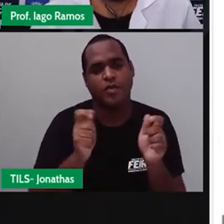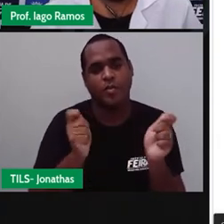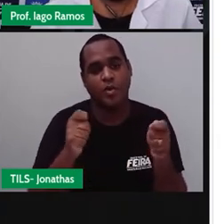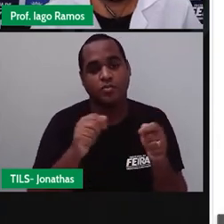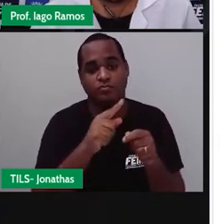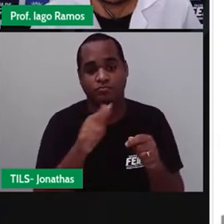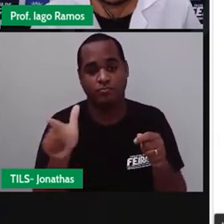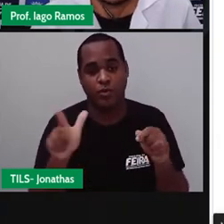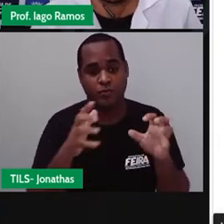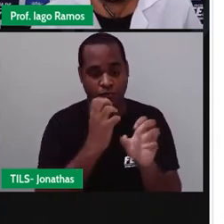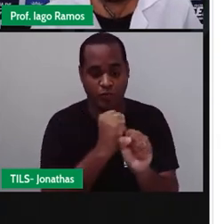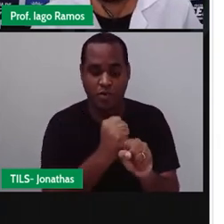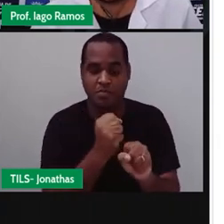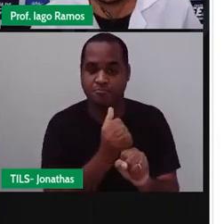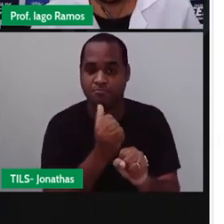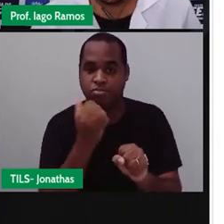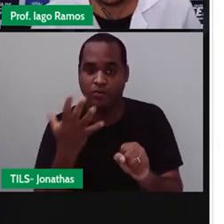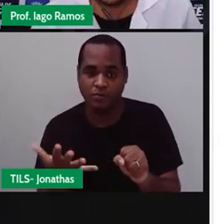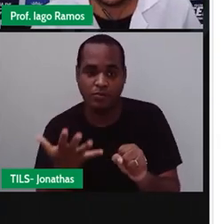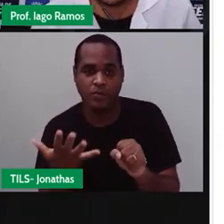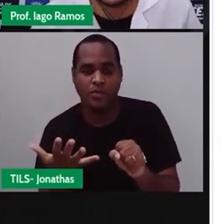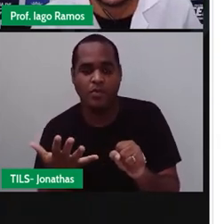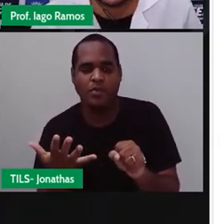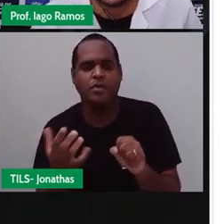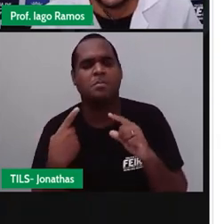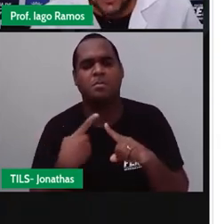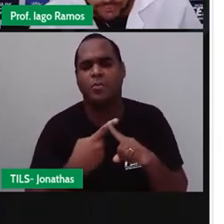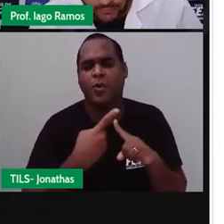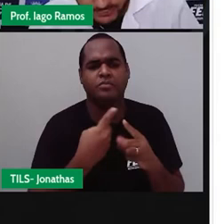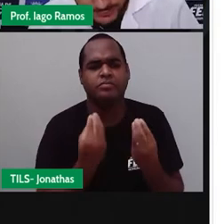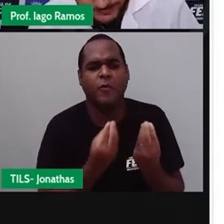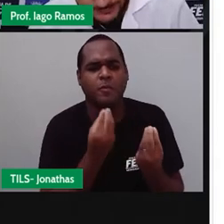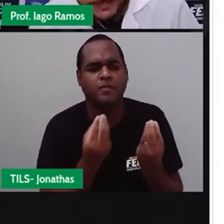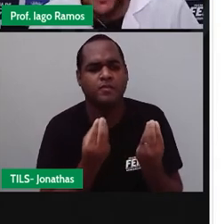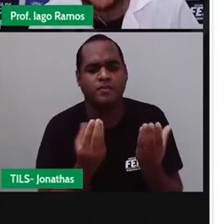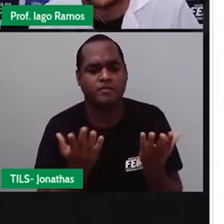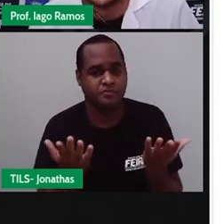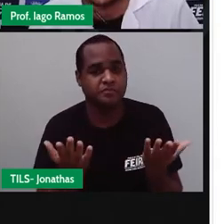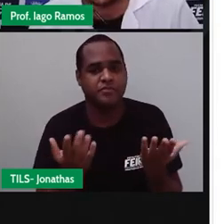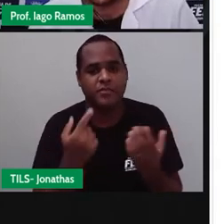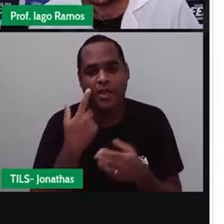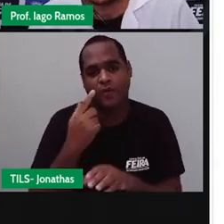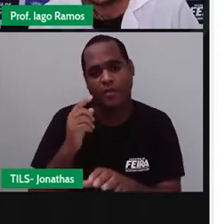fora da conta. Como assim, professor? Eu vou colocar aqui